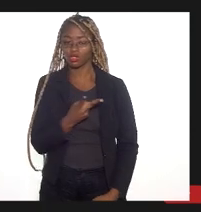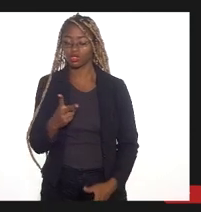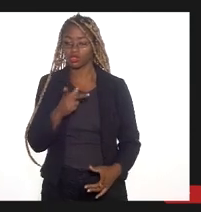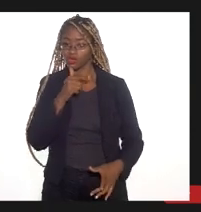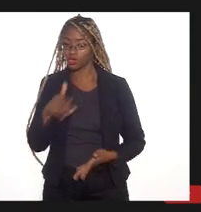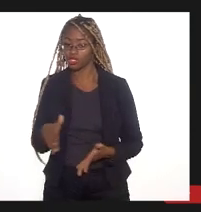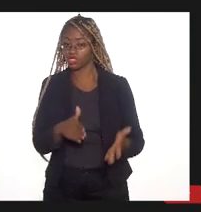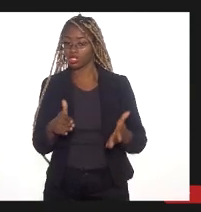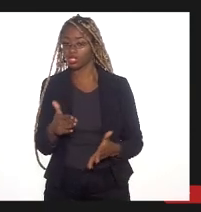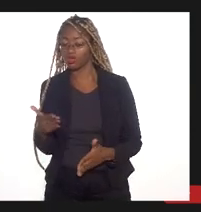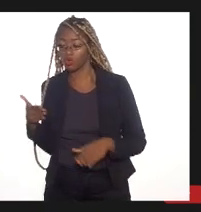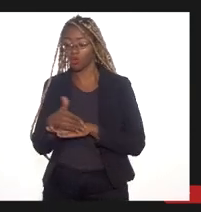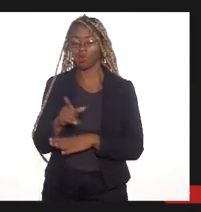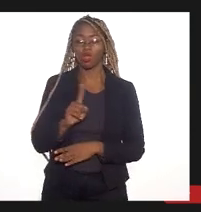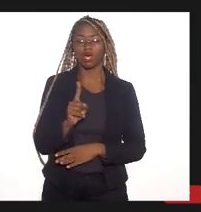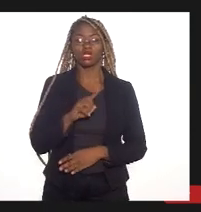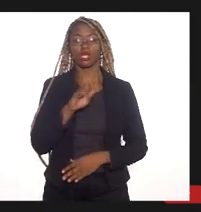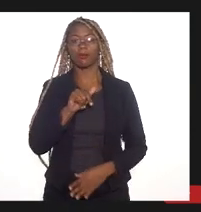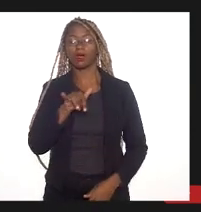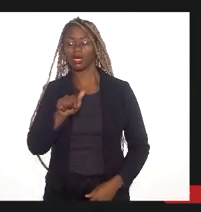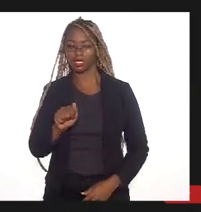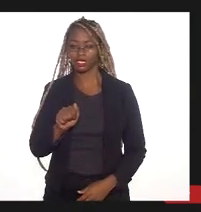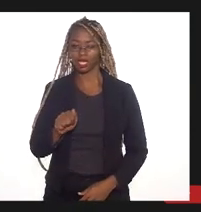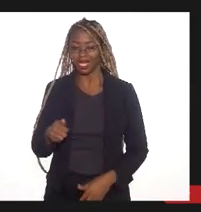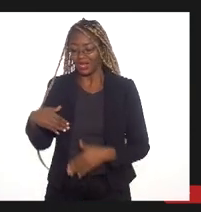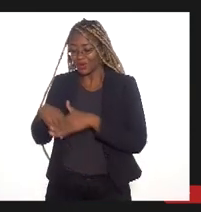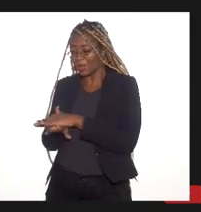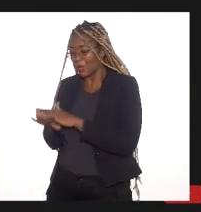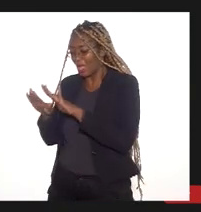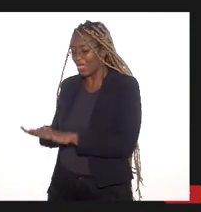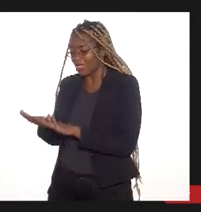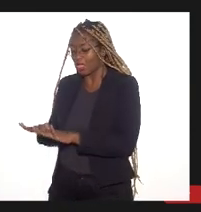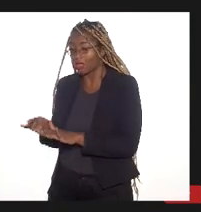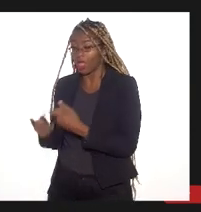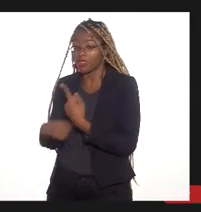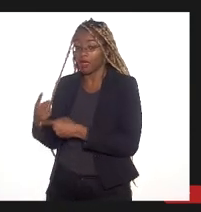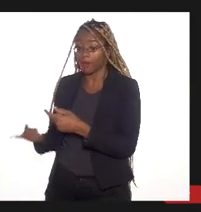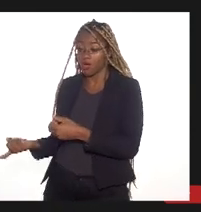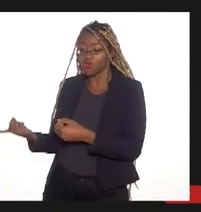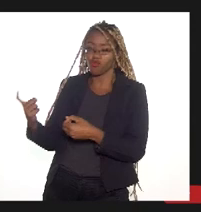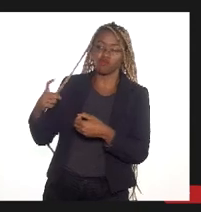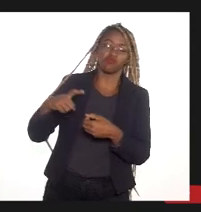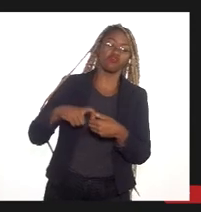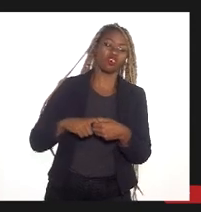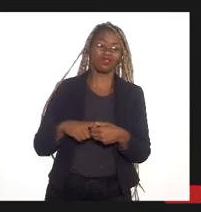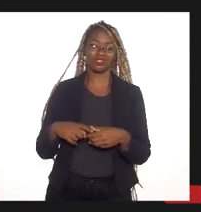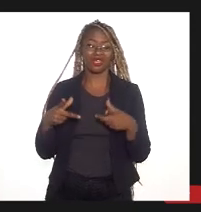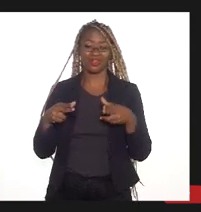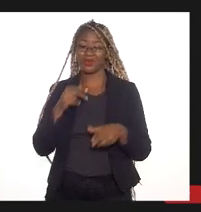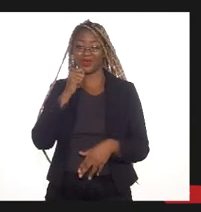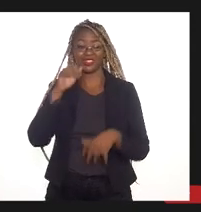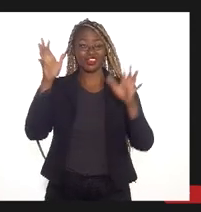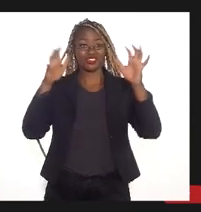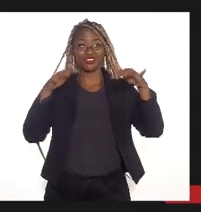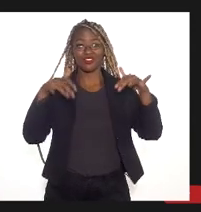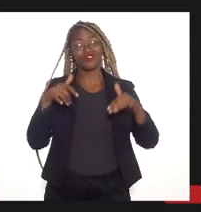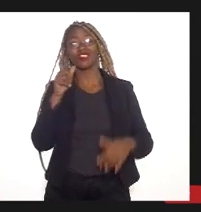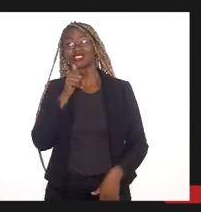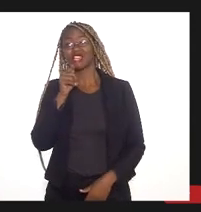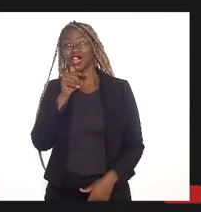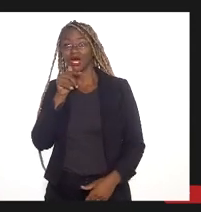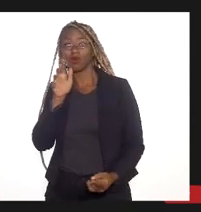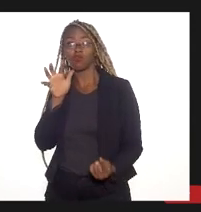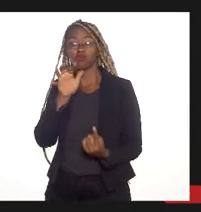Guanabara, fica represada e começa a voltar na maré alta como já volta sem chuva. E essa água vai afetando as